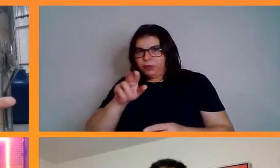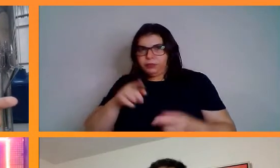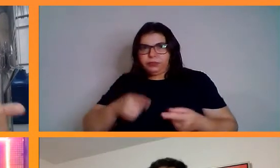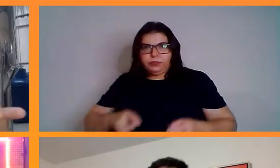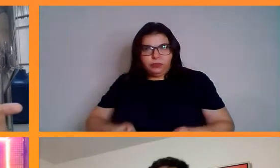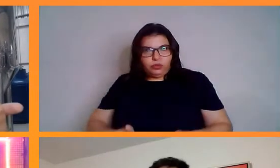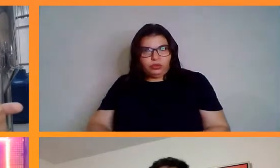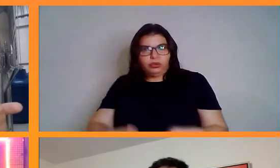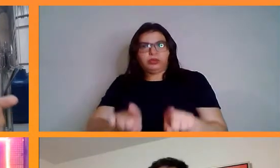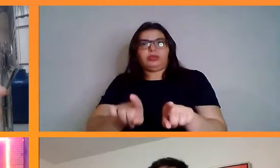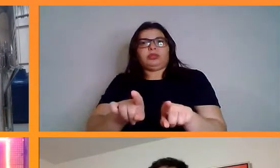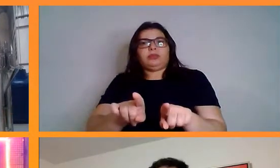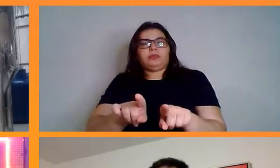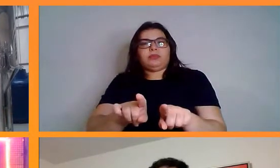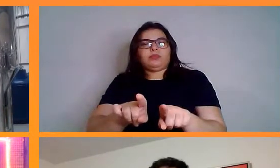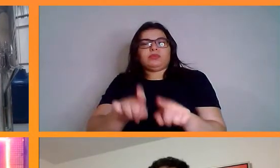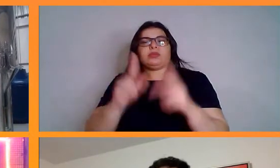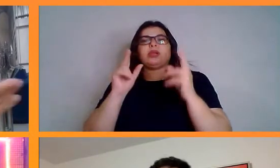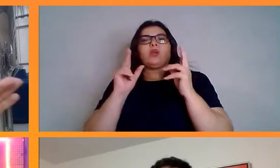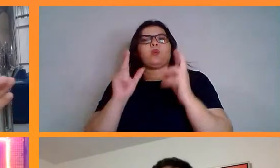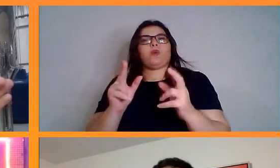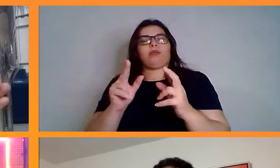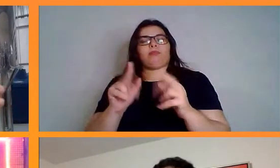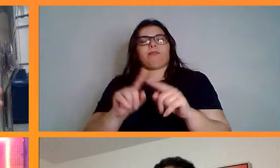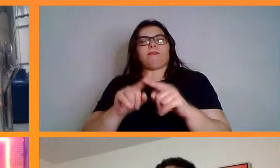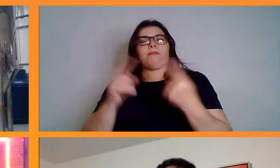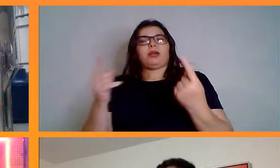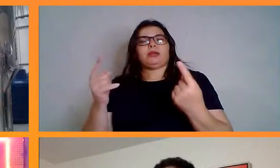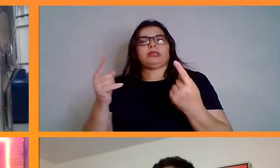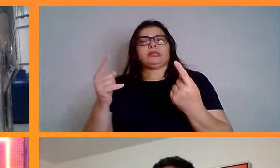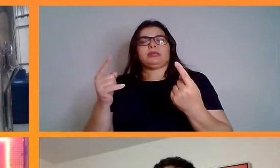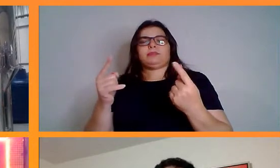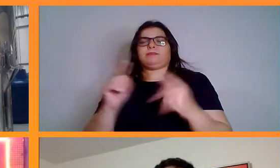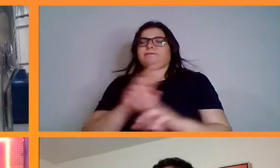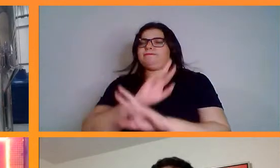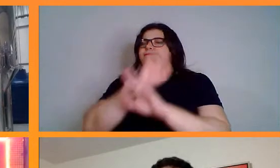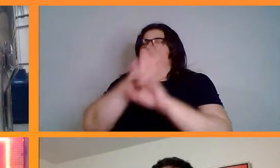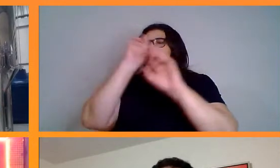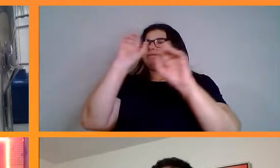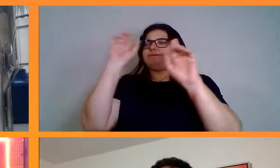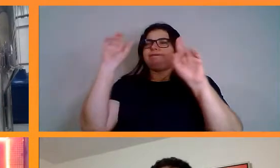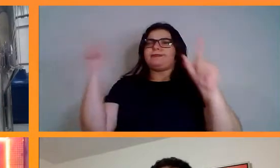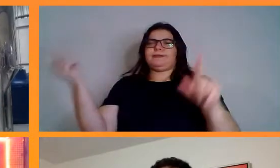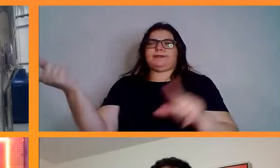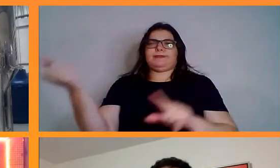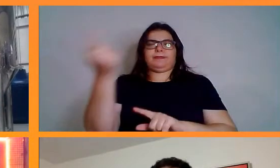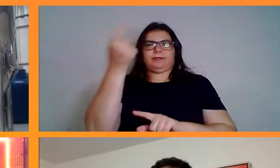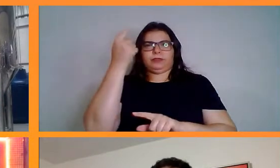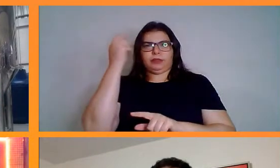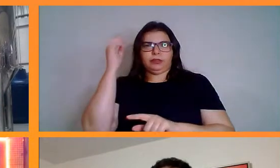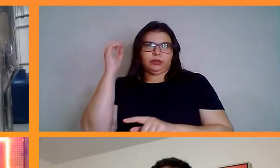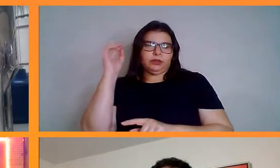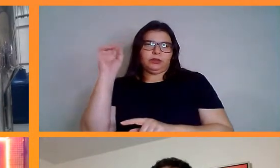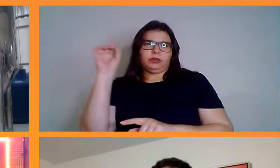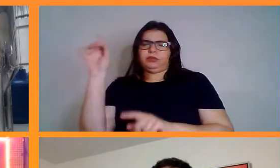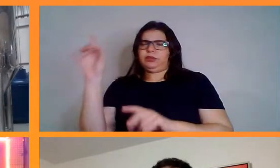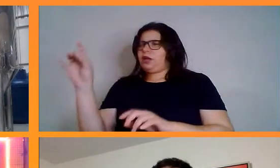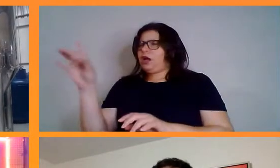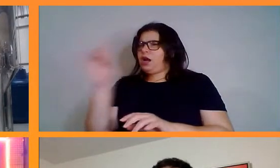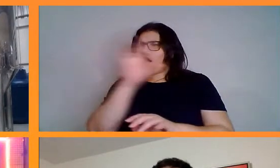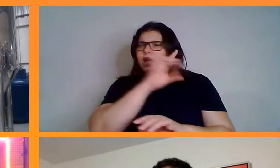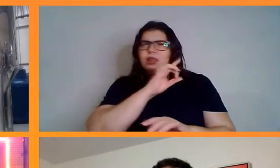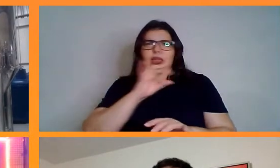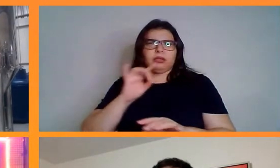né, idênticos, com temperamento absolutamente distinto do outro. Então, não haveria o porquê de se